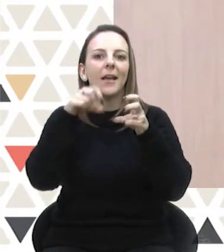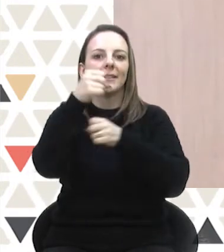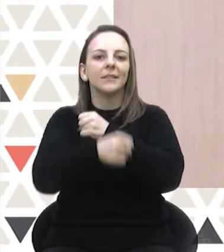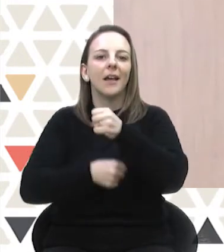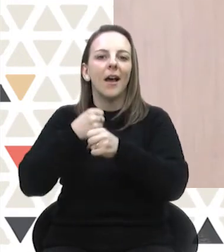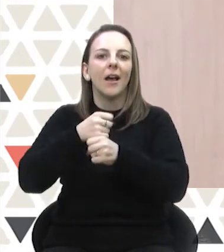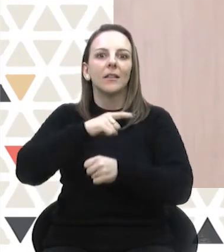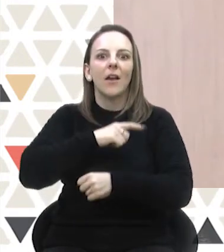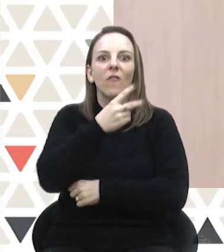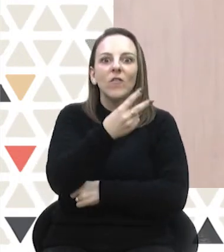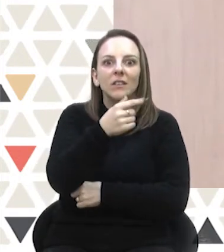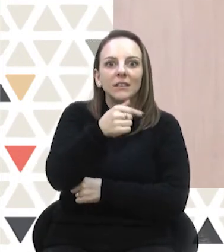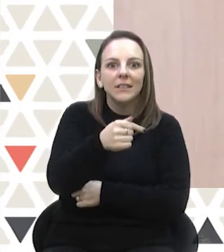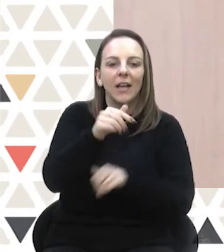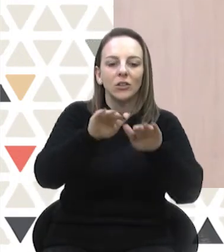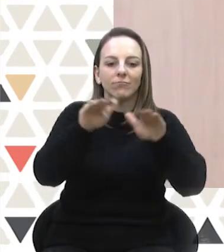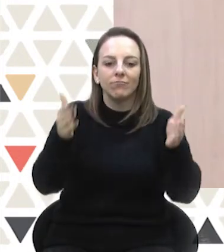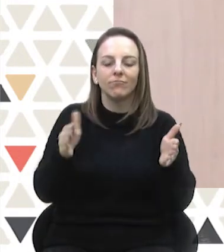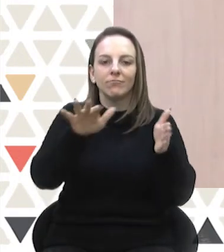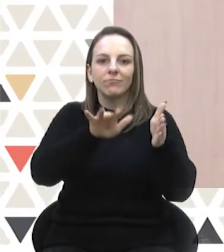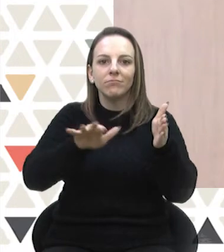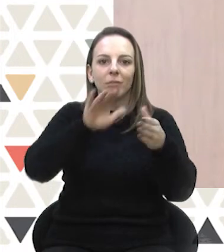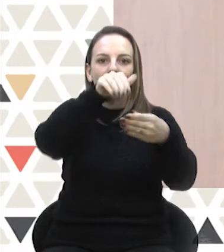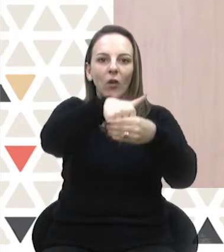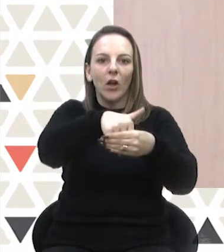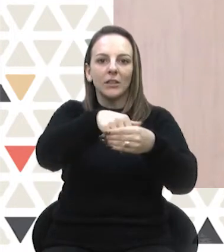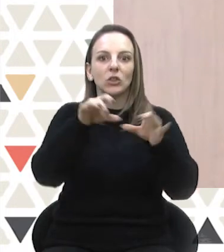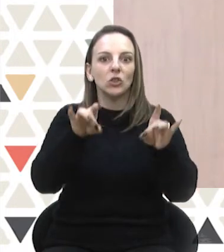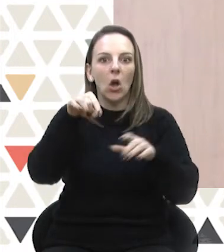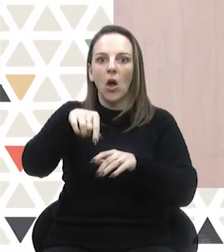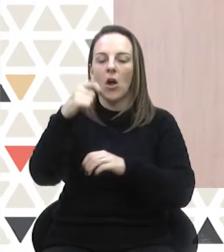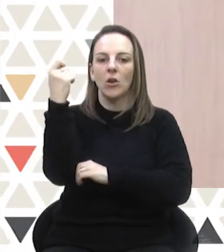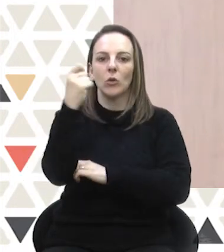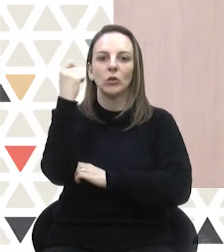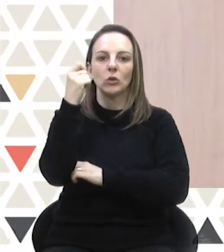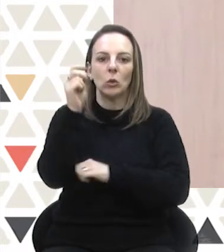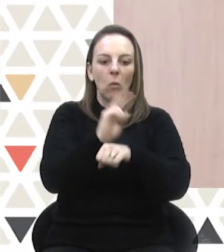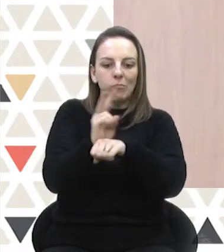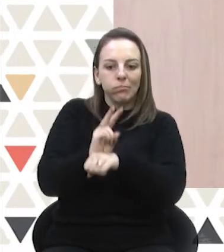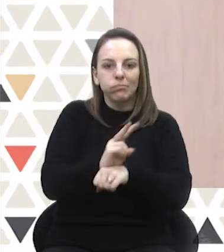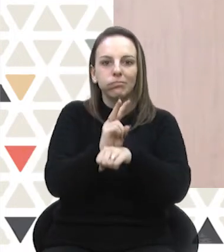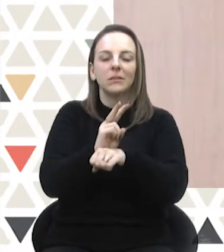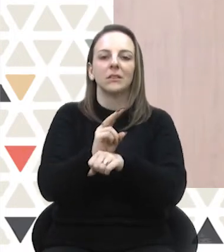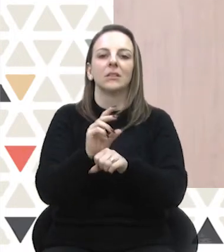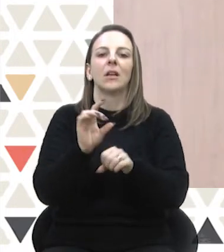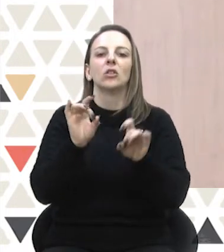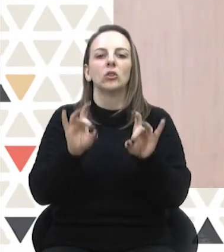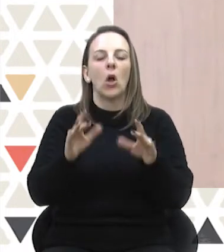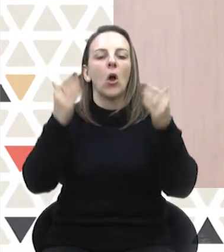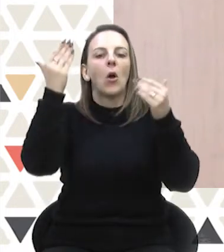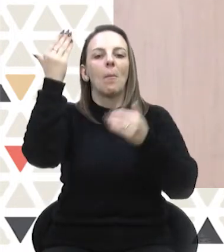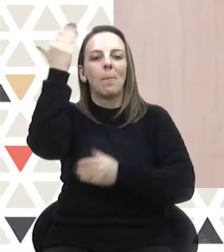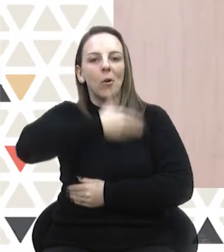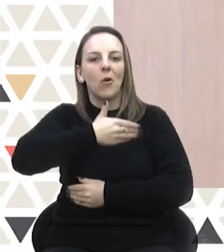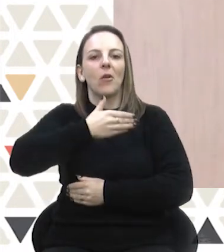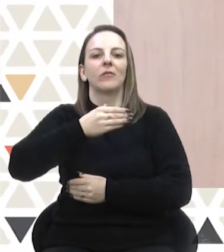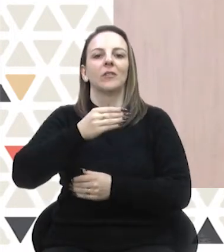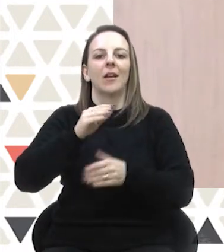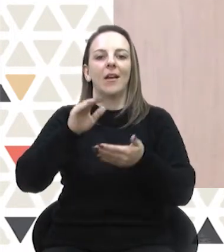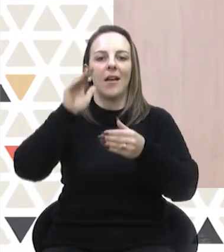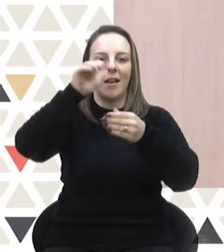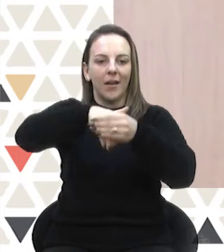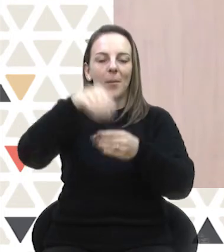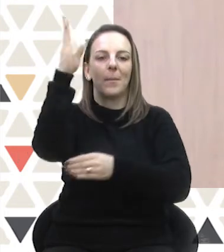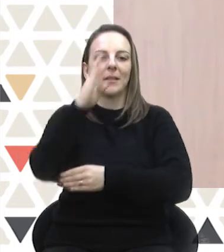que este ano são 27 urnas auditadas só no Rio Grande do Sul. Tudo isso para mostrar que a eleição brasileira